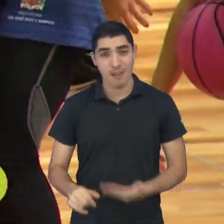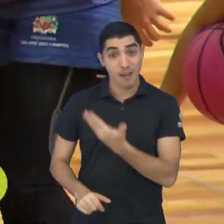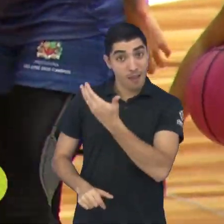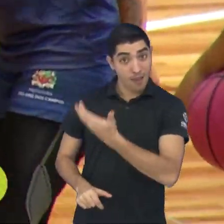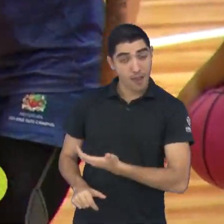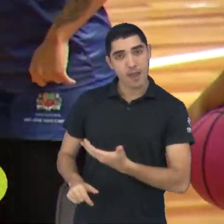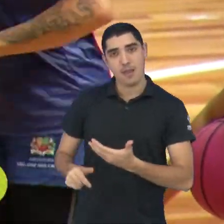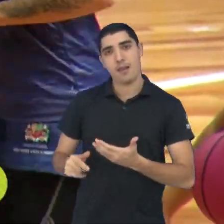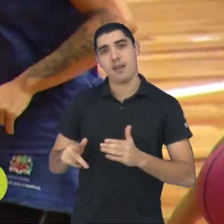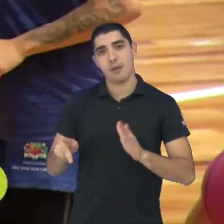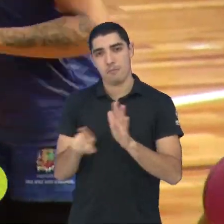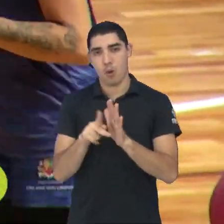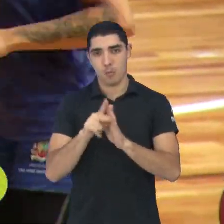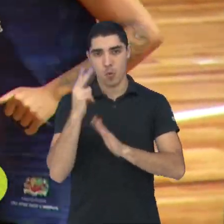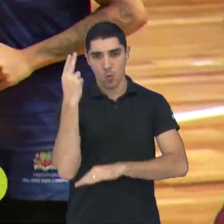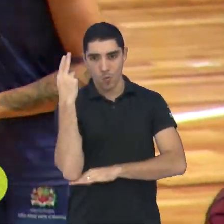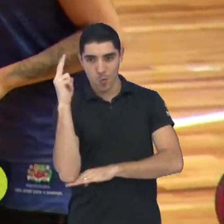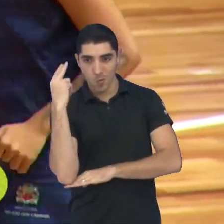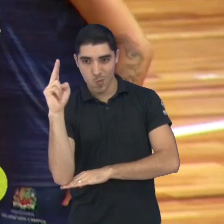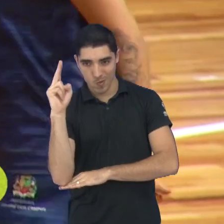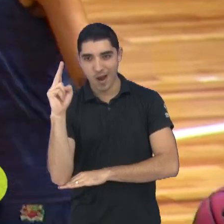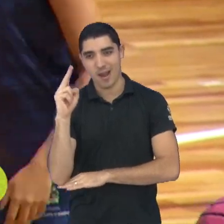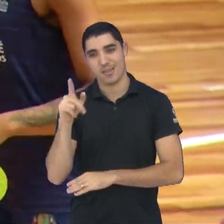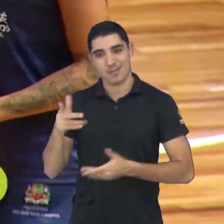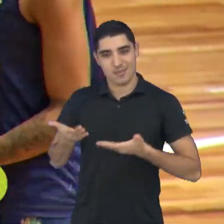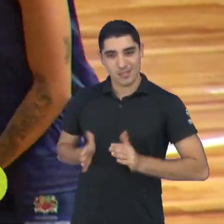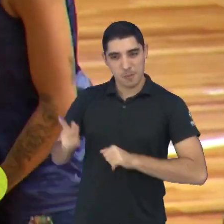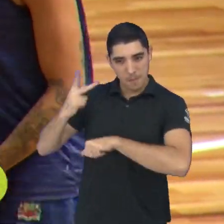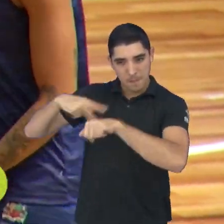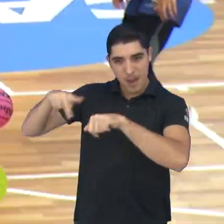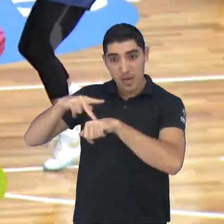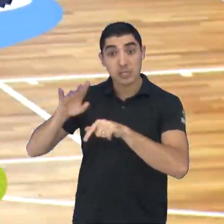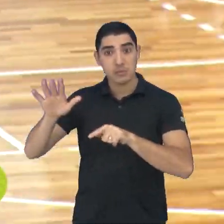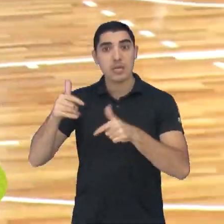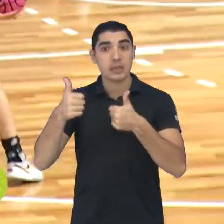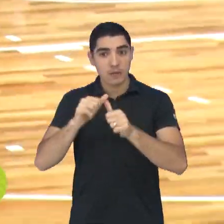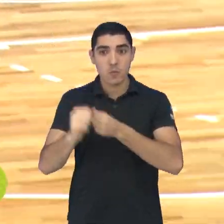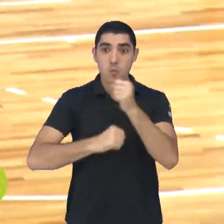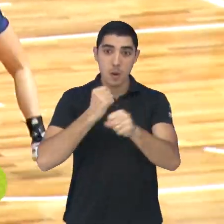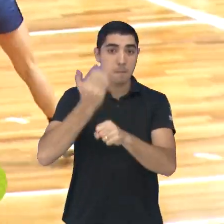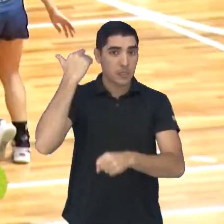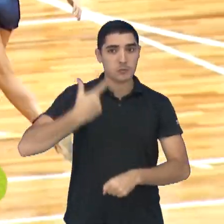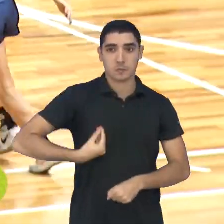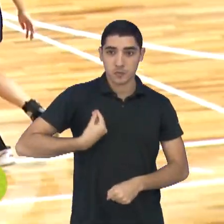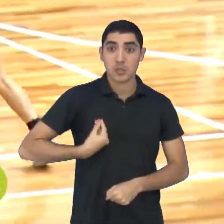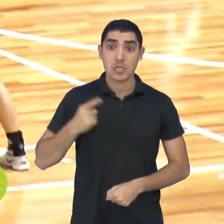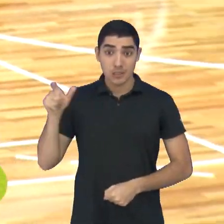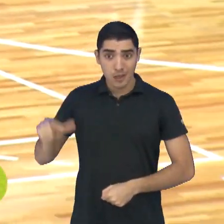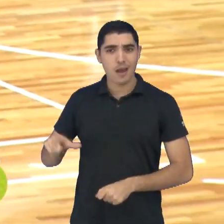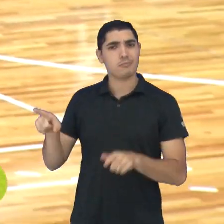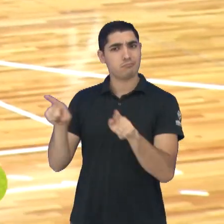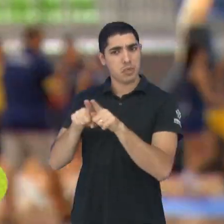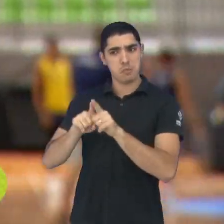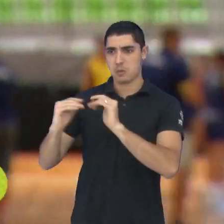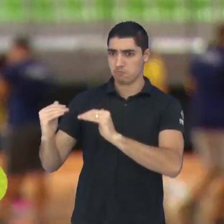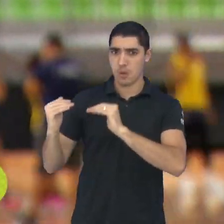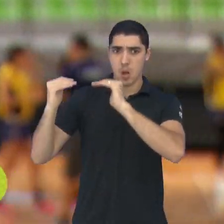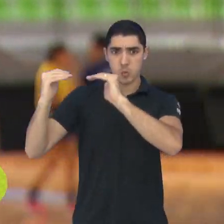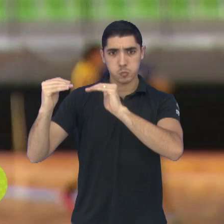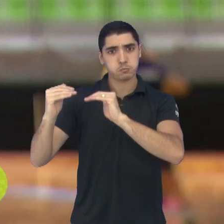estava no elenco da base multicampeã da temporada passada e se destaca também na equipe adulta.